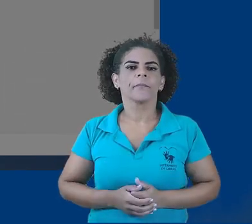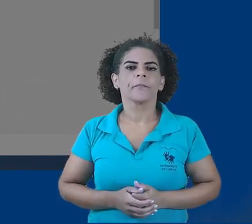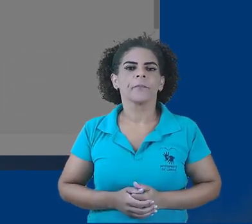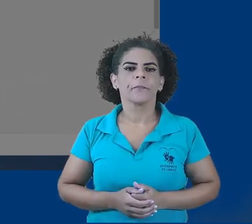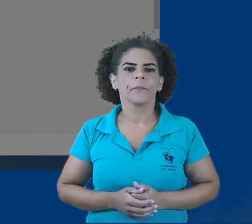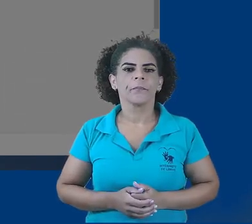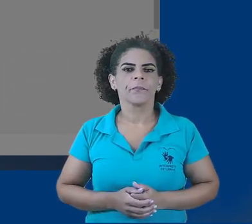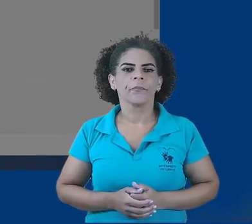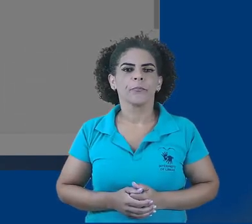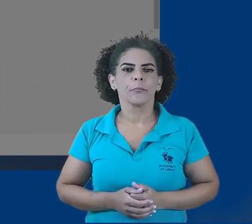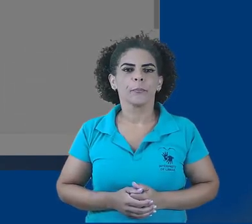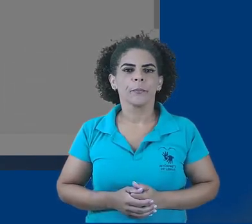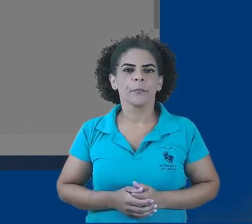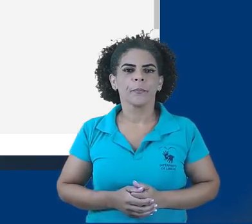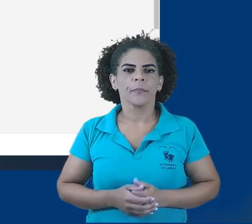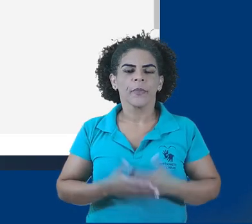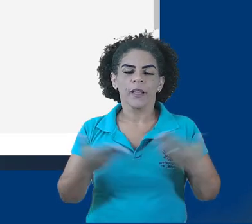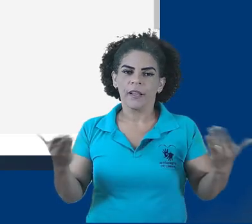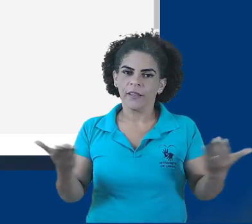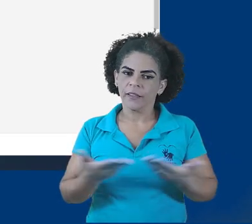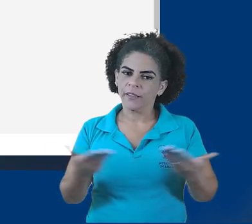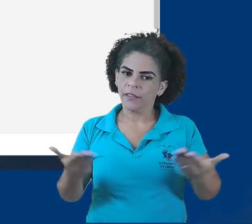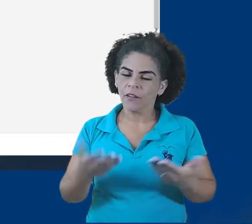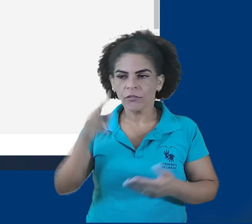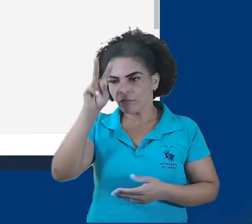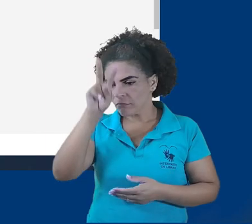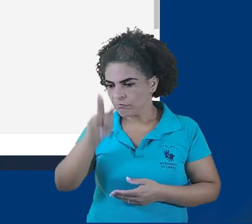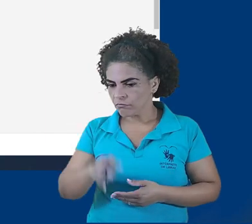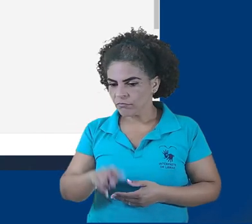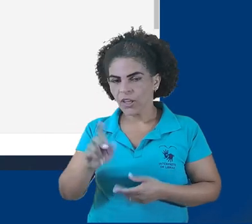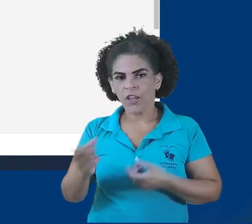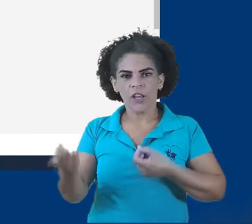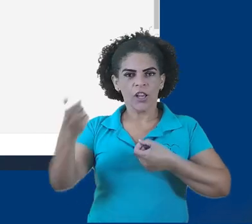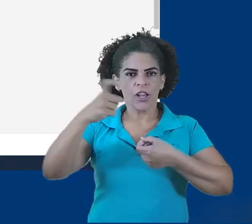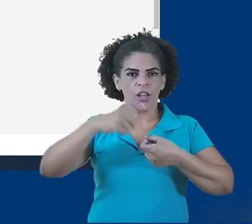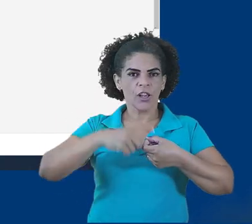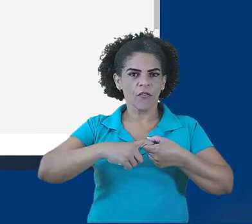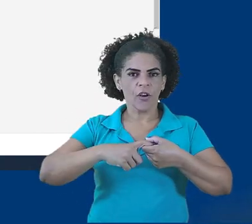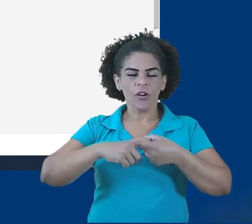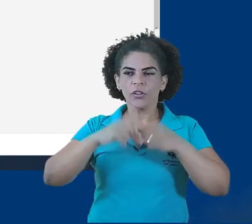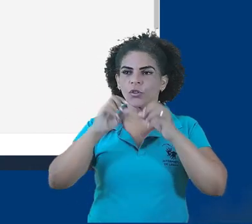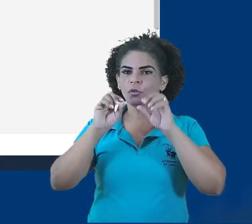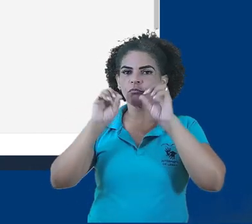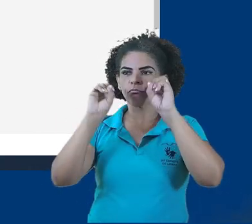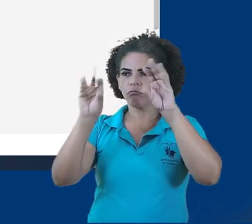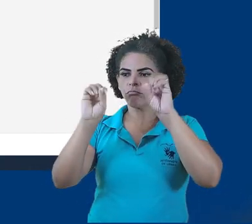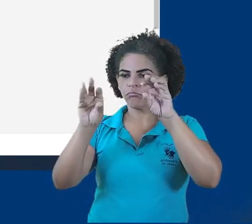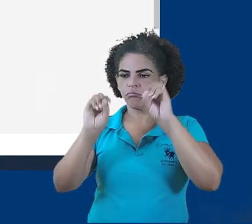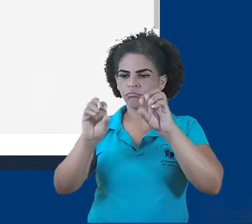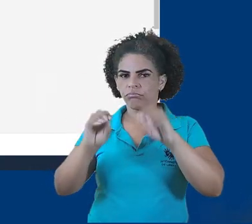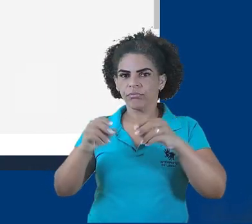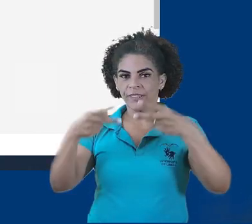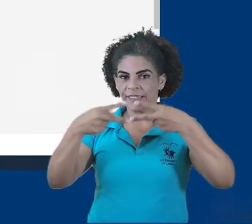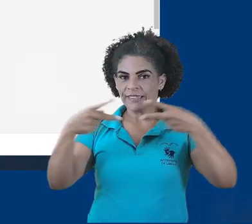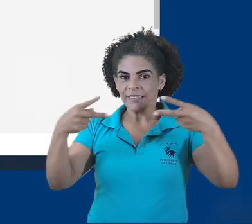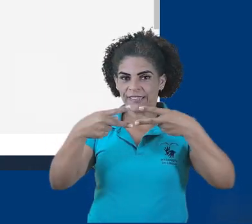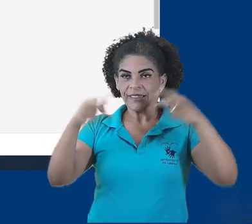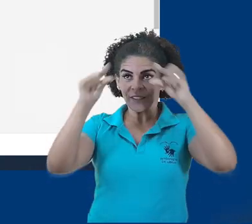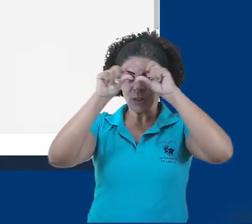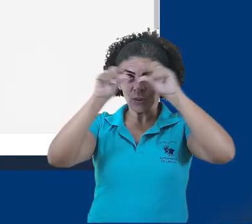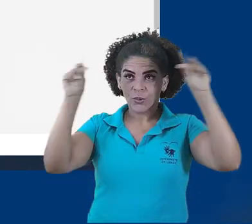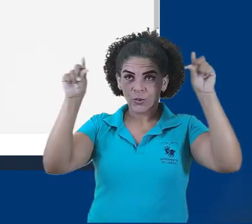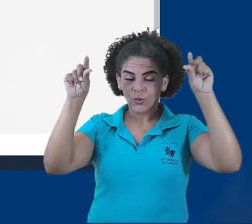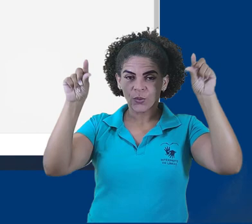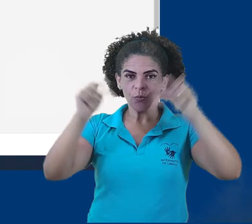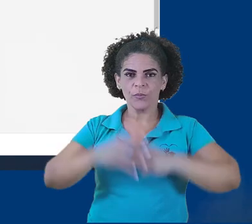do feedback foram salvas. Então, posso fechar aqui e retorno para todos os envios neste